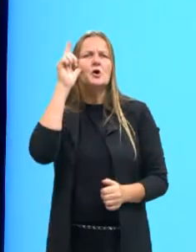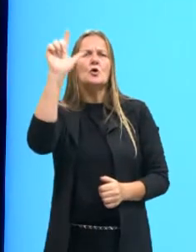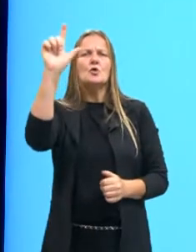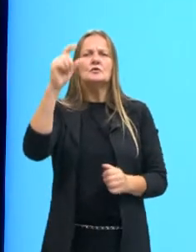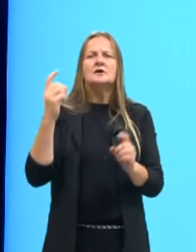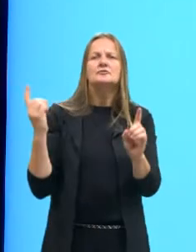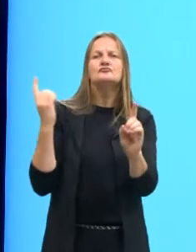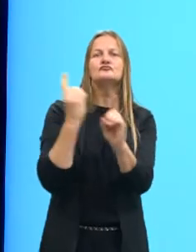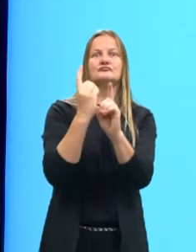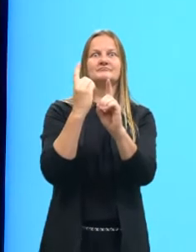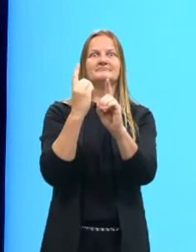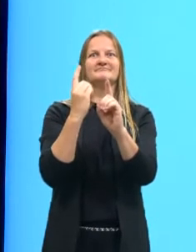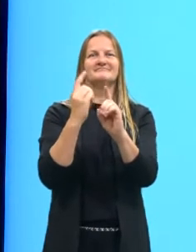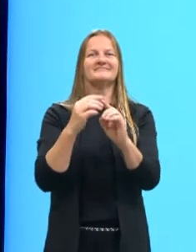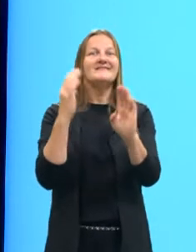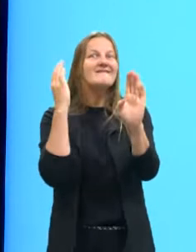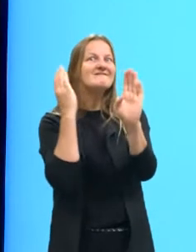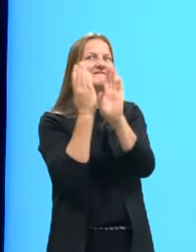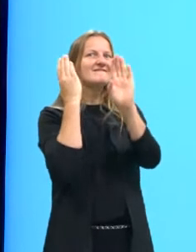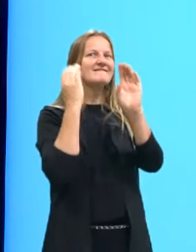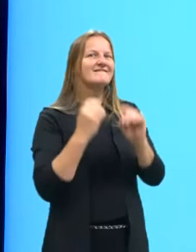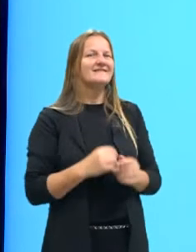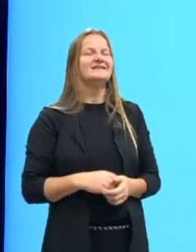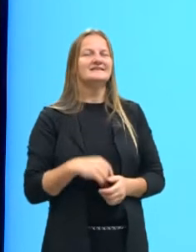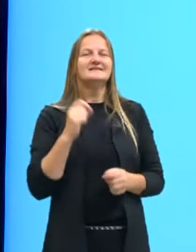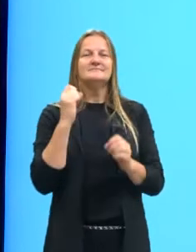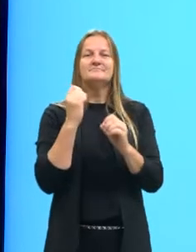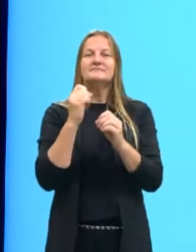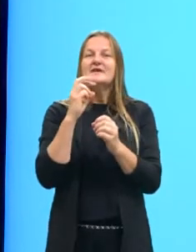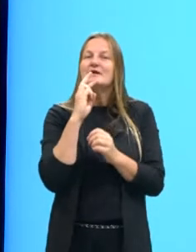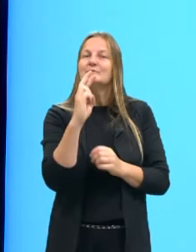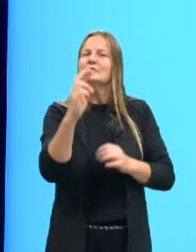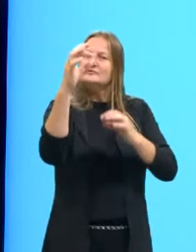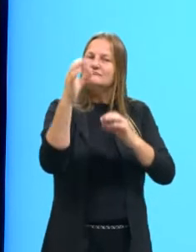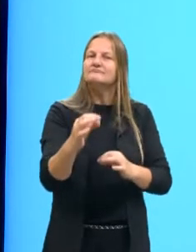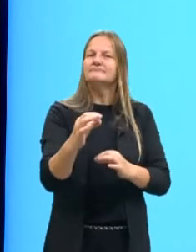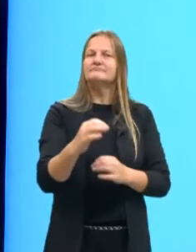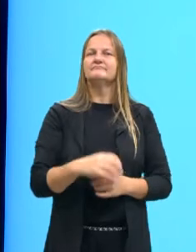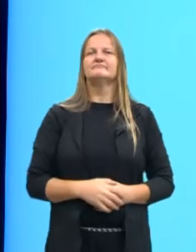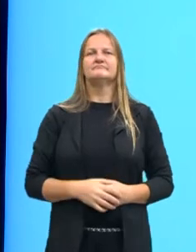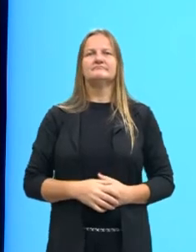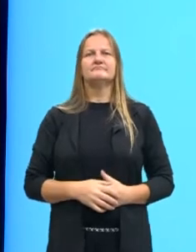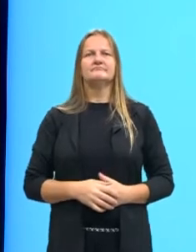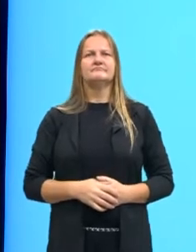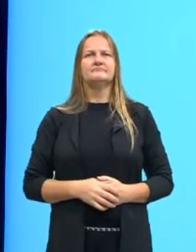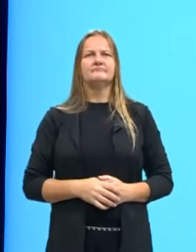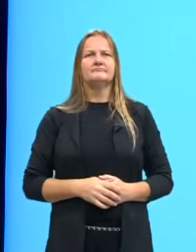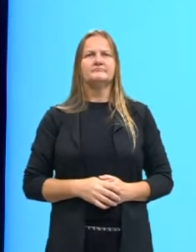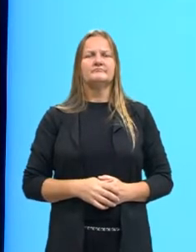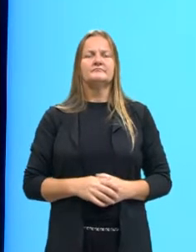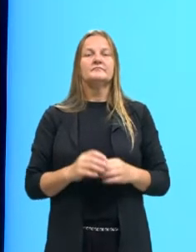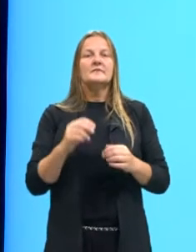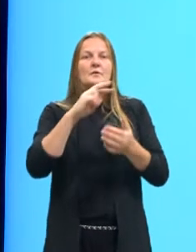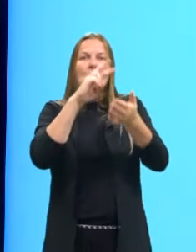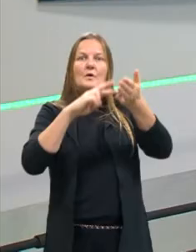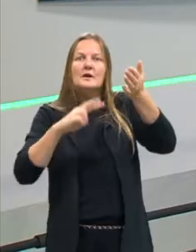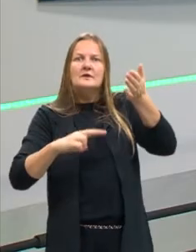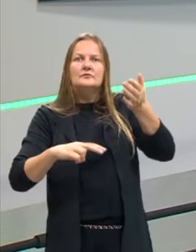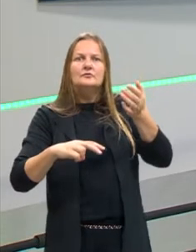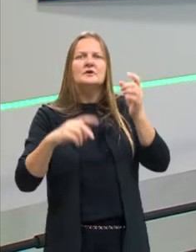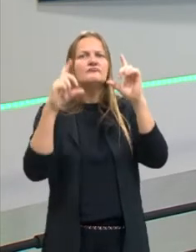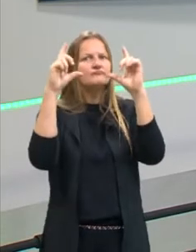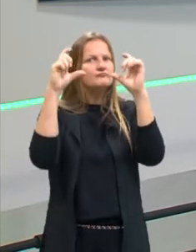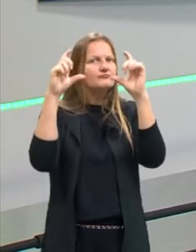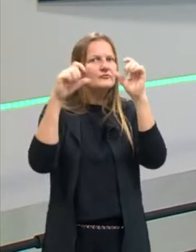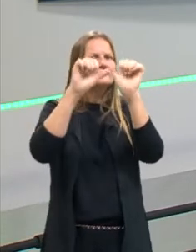chegar a essa resposta, a resposta certa. Então, essa leitura de imagem, gente,